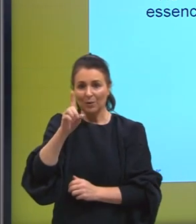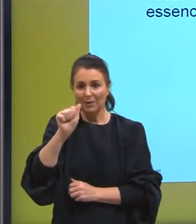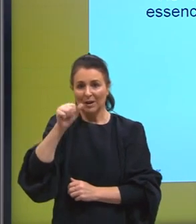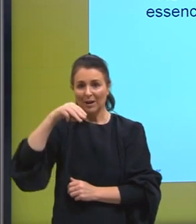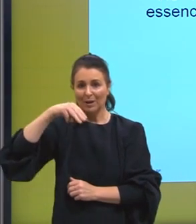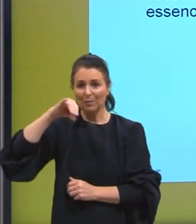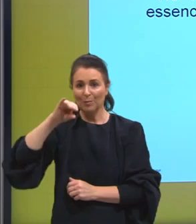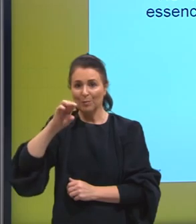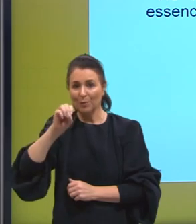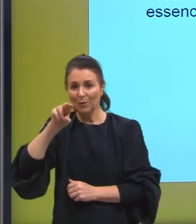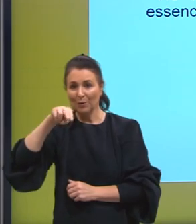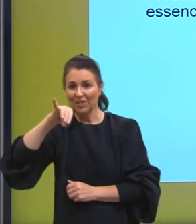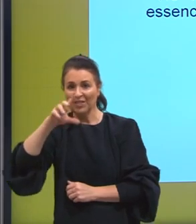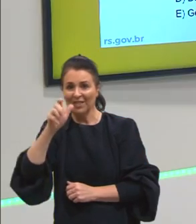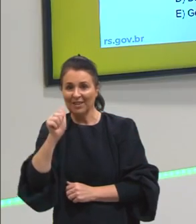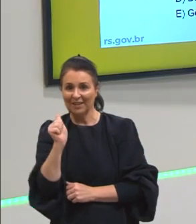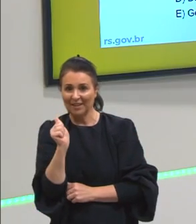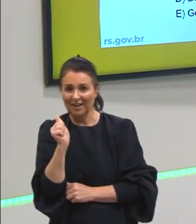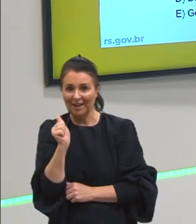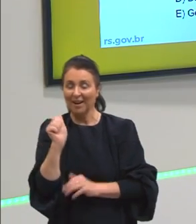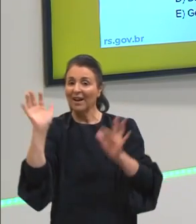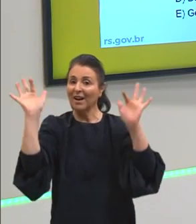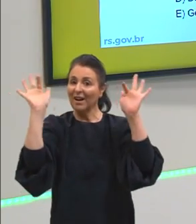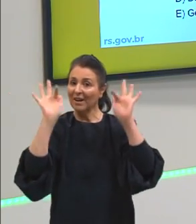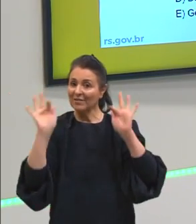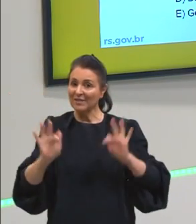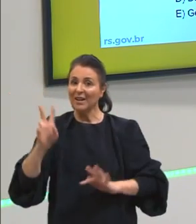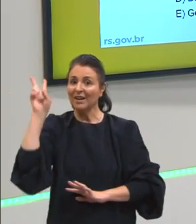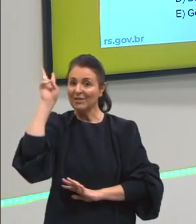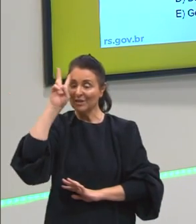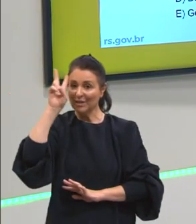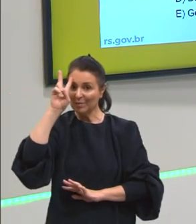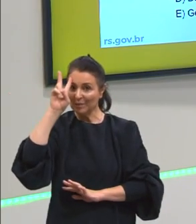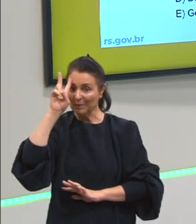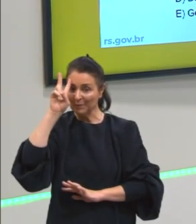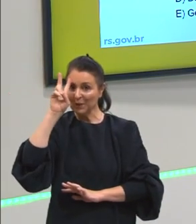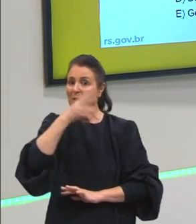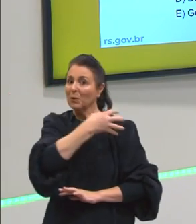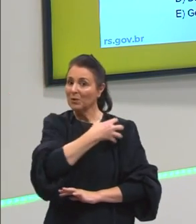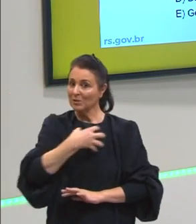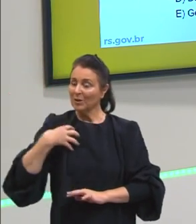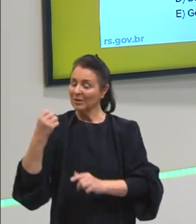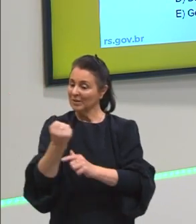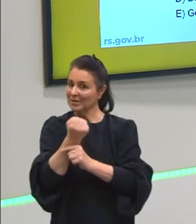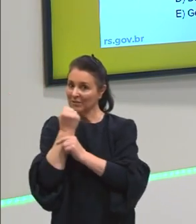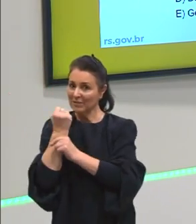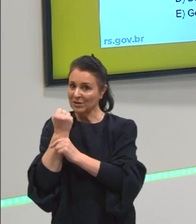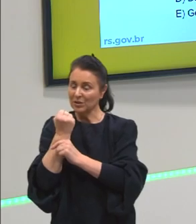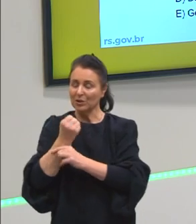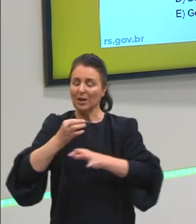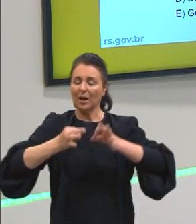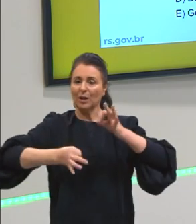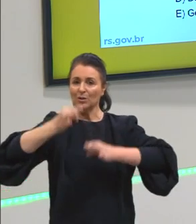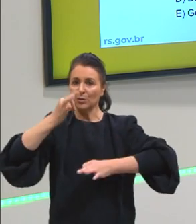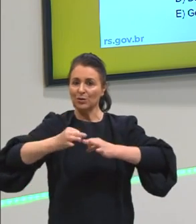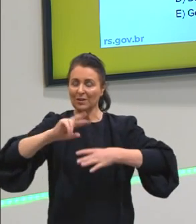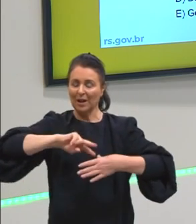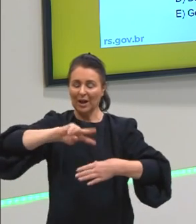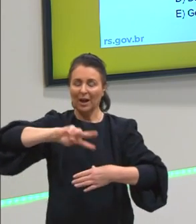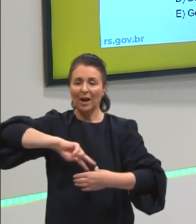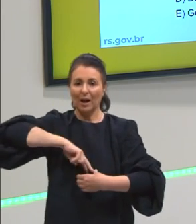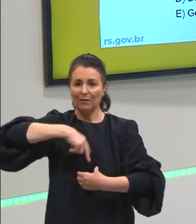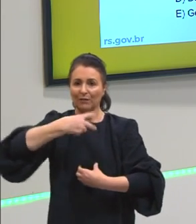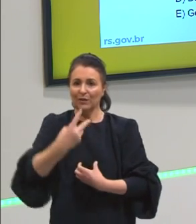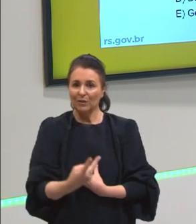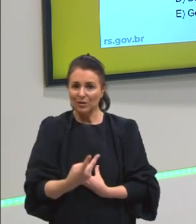-se a felicidade os gregos e principalmente Aristóteles vai buscar muito isso lembre-se sempre de Aristóteles a justiça a virtude a justiça